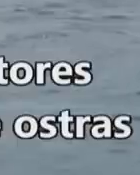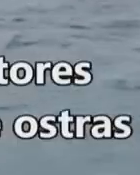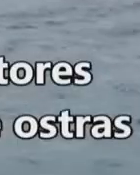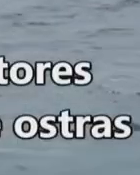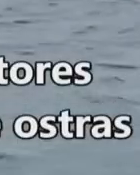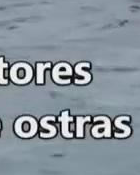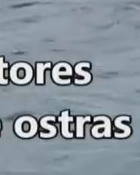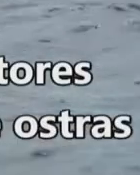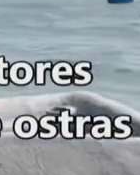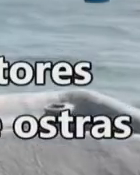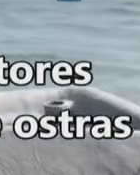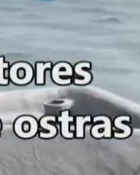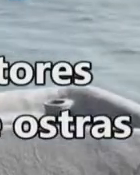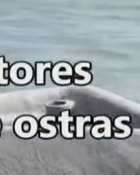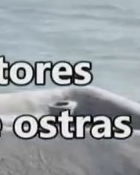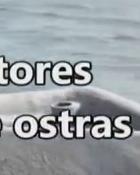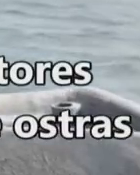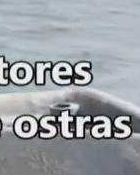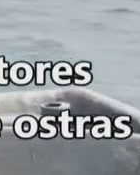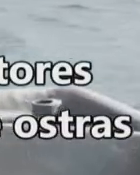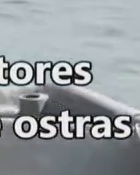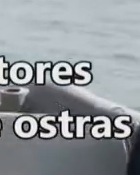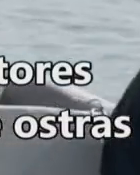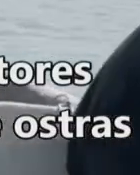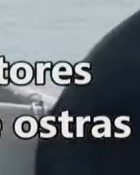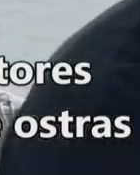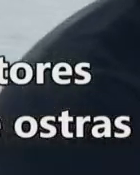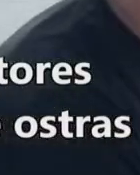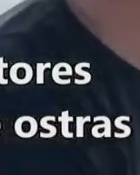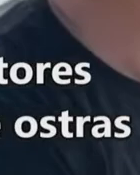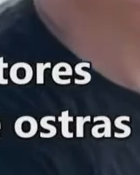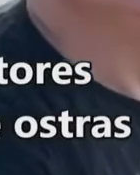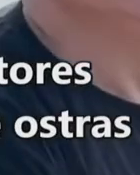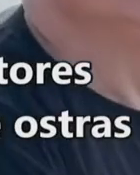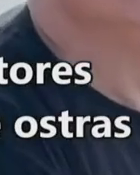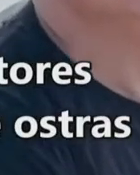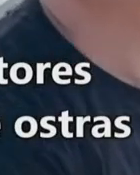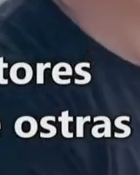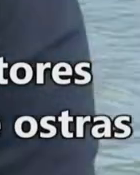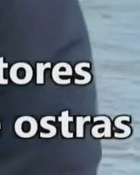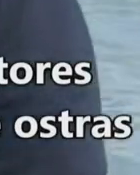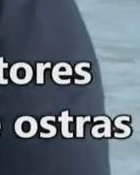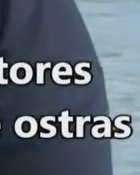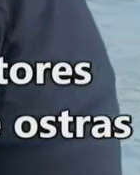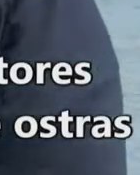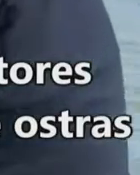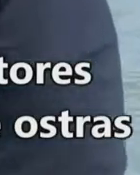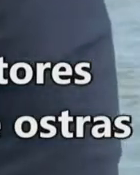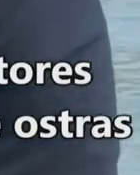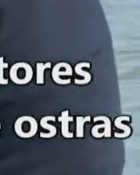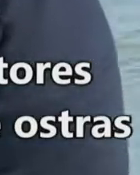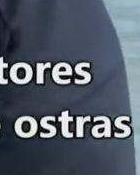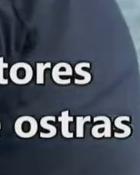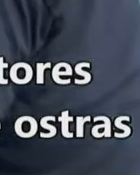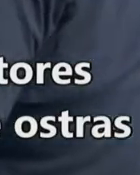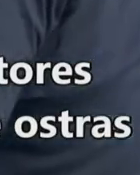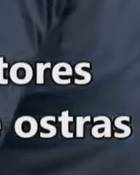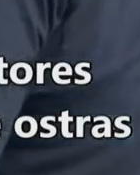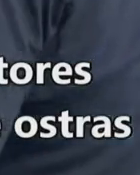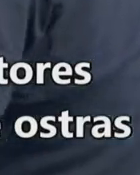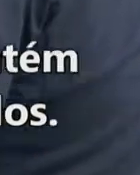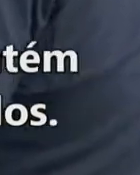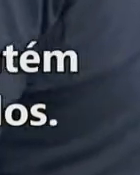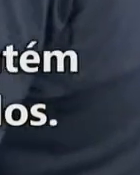O cultivo da macroalga proporciona aos maricultores alternativas à sazonalidade do cultivo de mariscos e